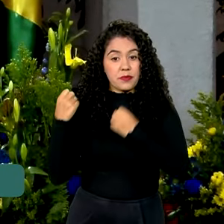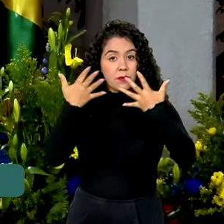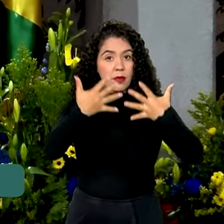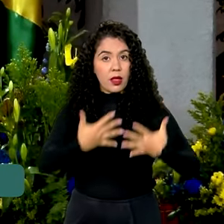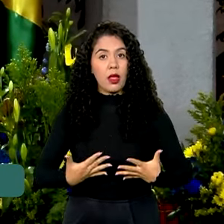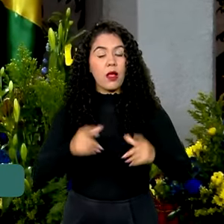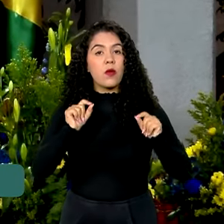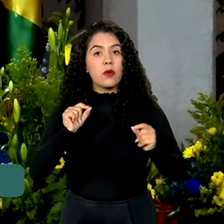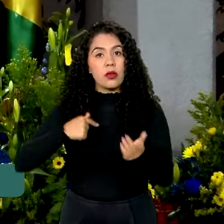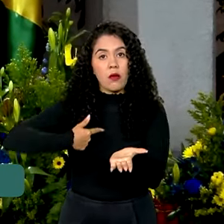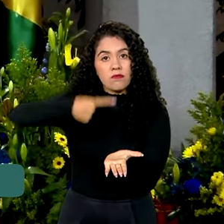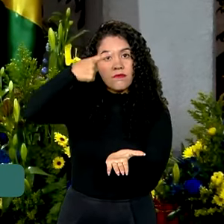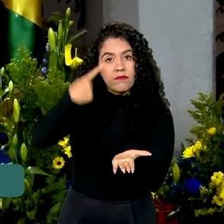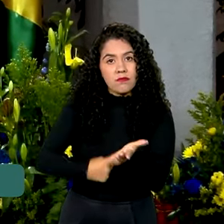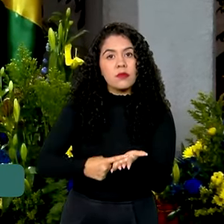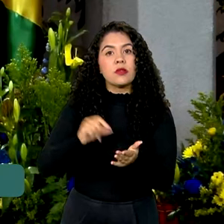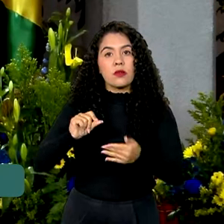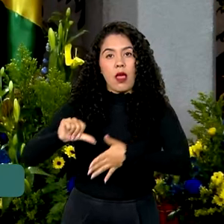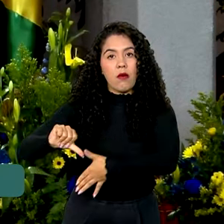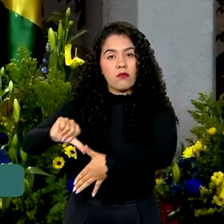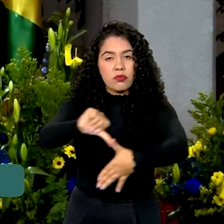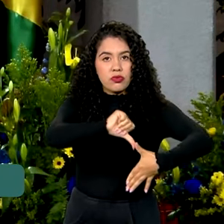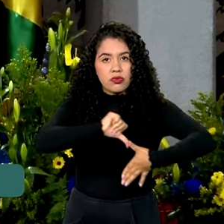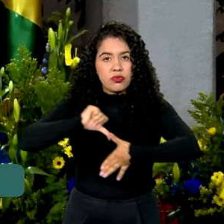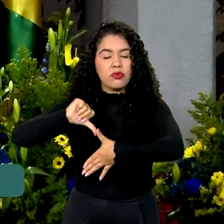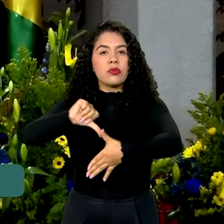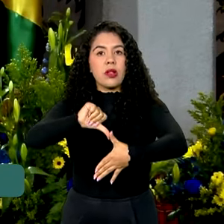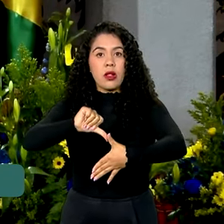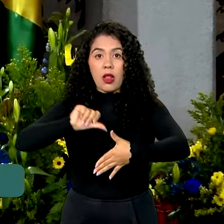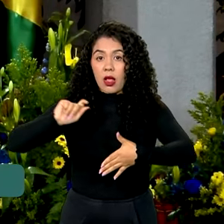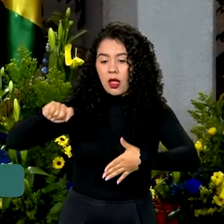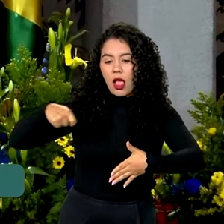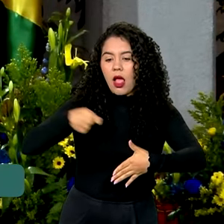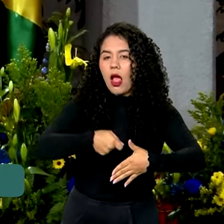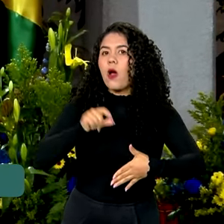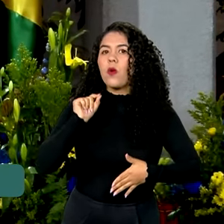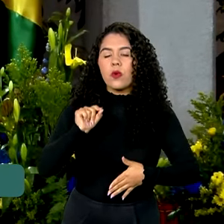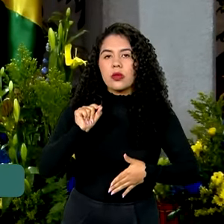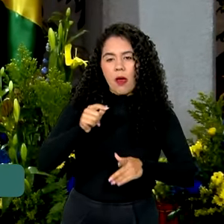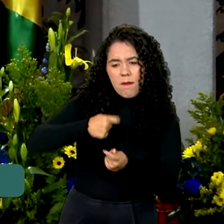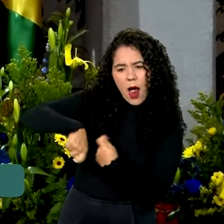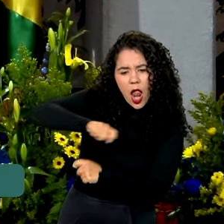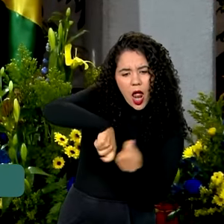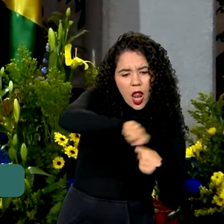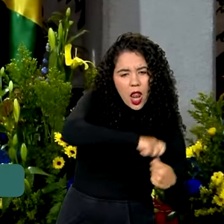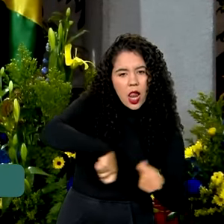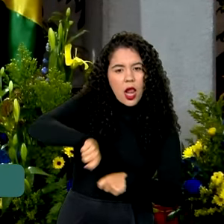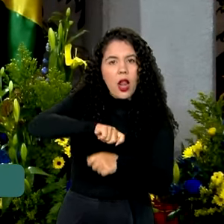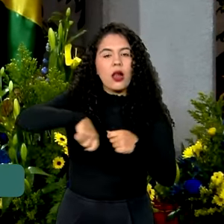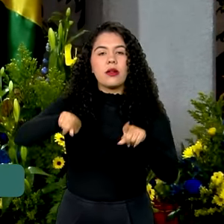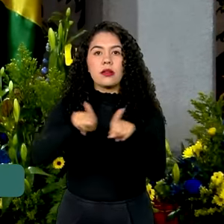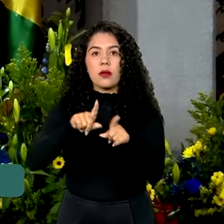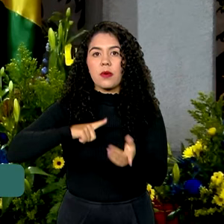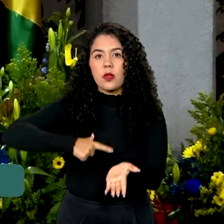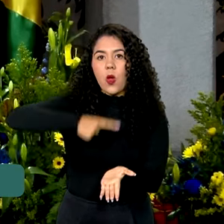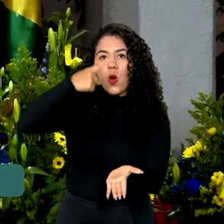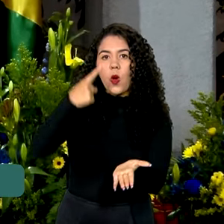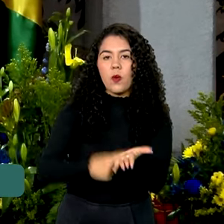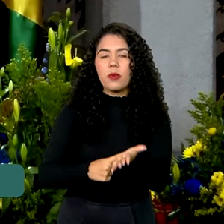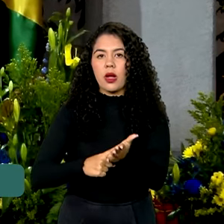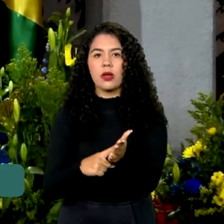é uma realidade que faz a diferença na vida das pessoas, como demonstra o acordo de isenção de cobrança,